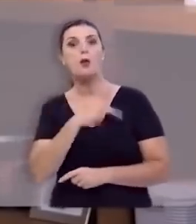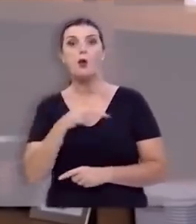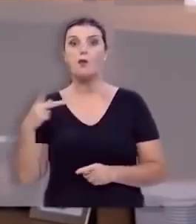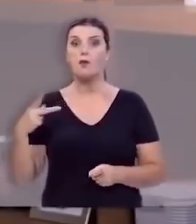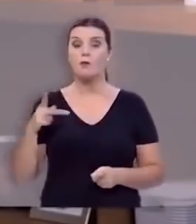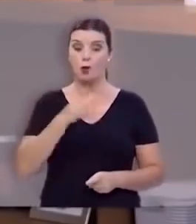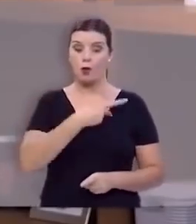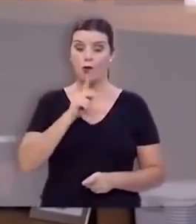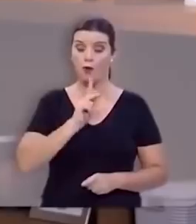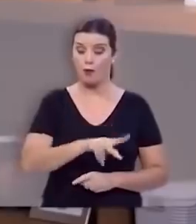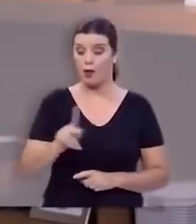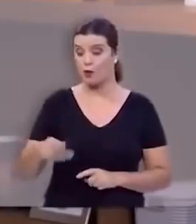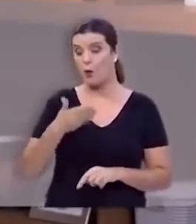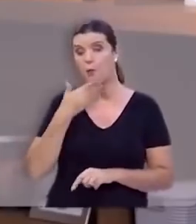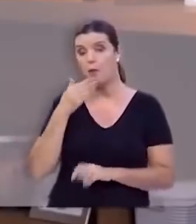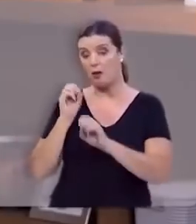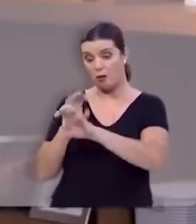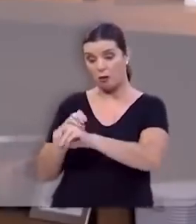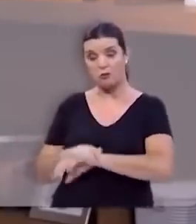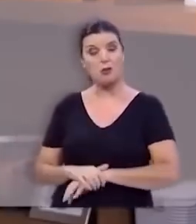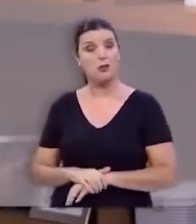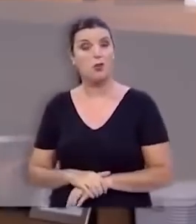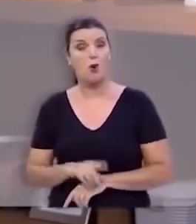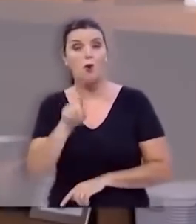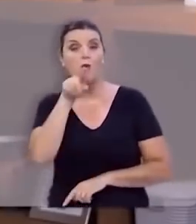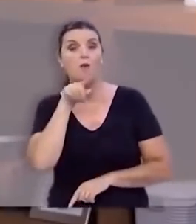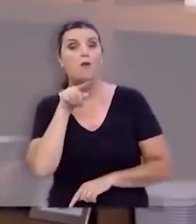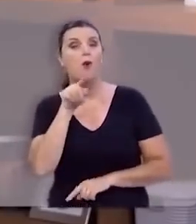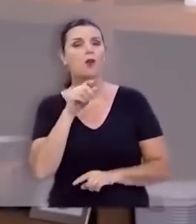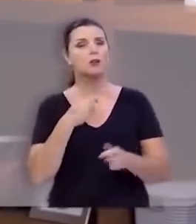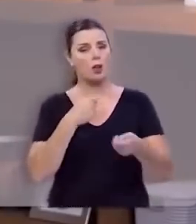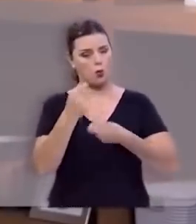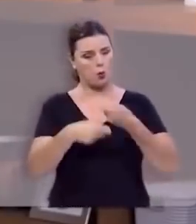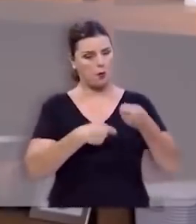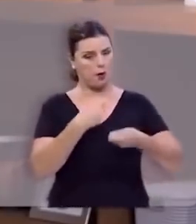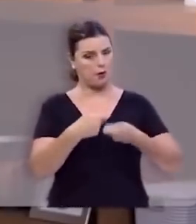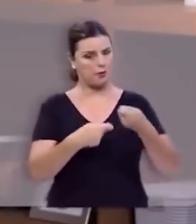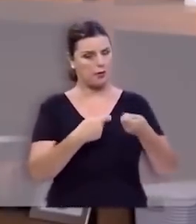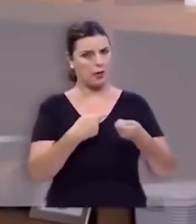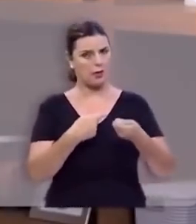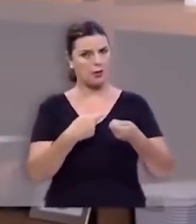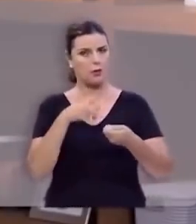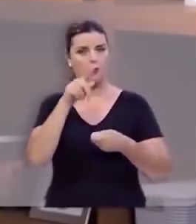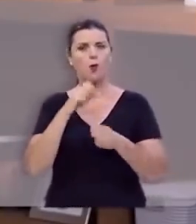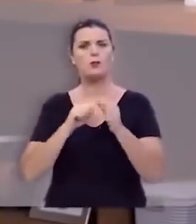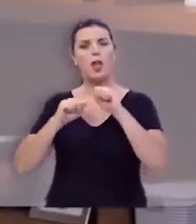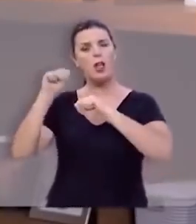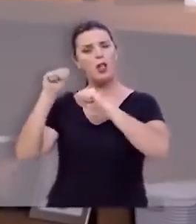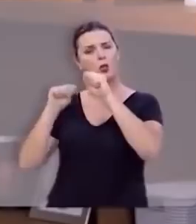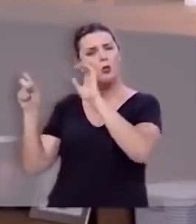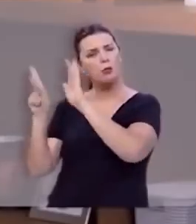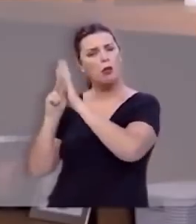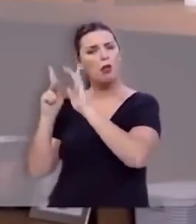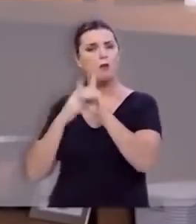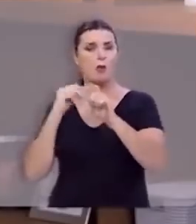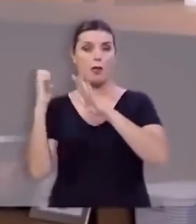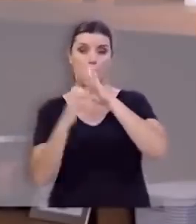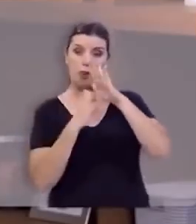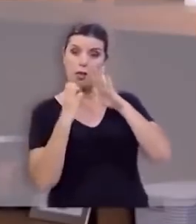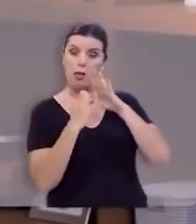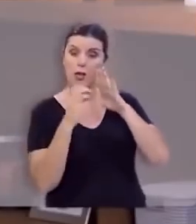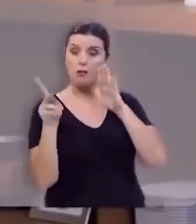professor, seja o melhor na área do ensino. Se você é um comerciante, se você é um industriário, se você é um